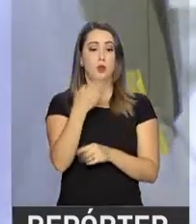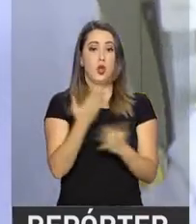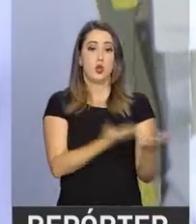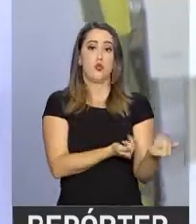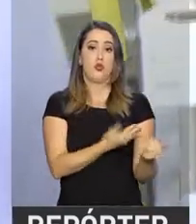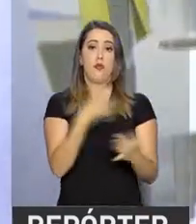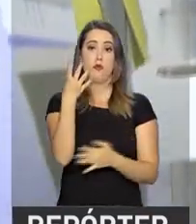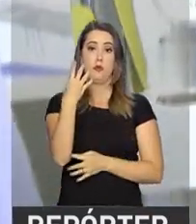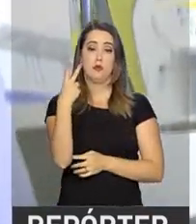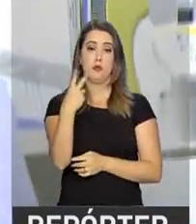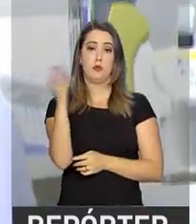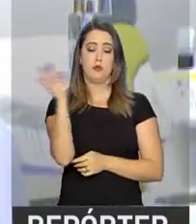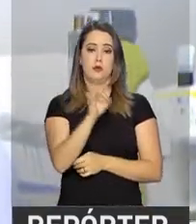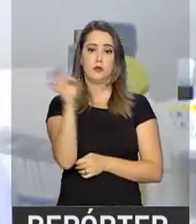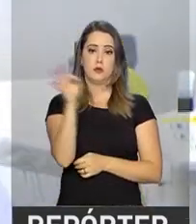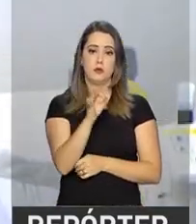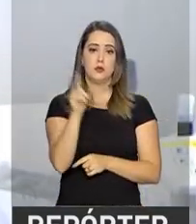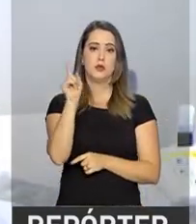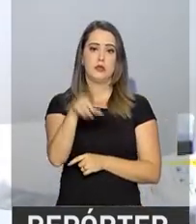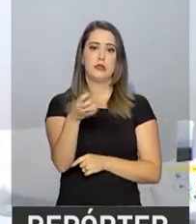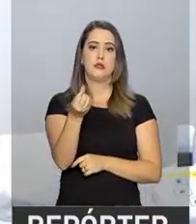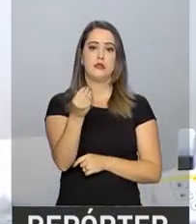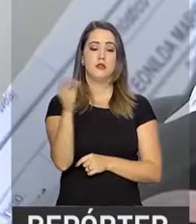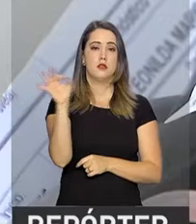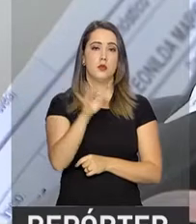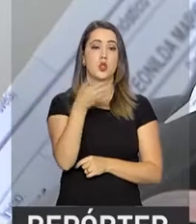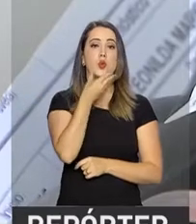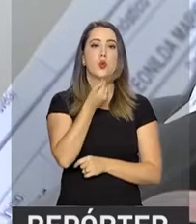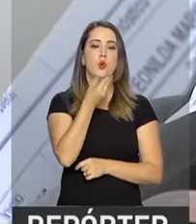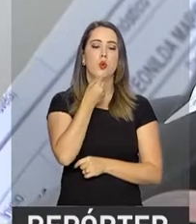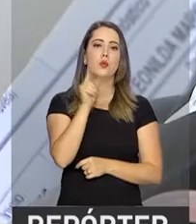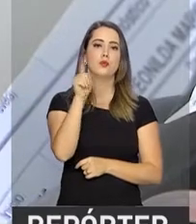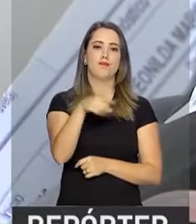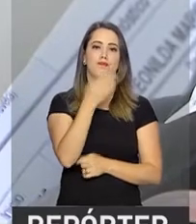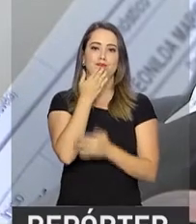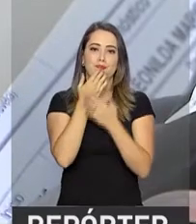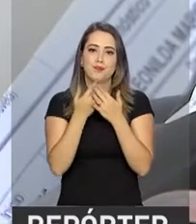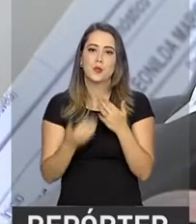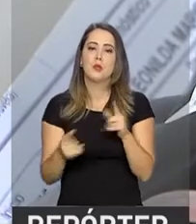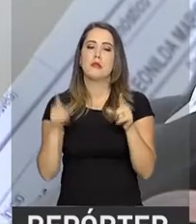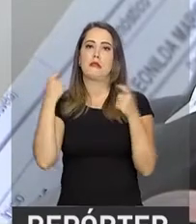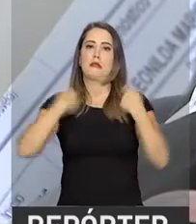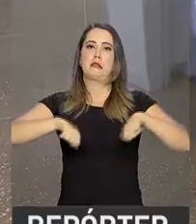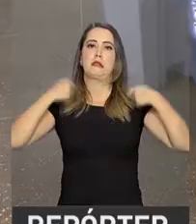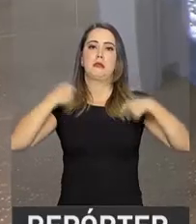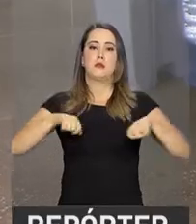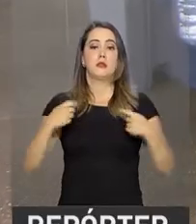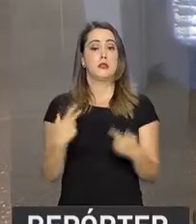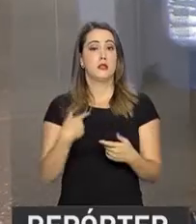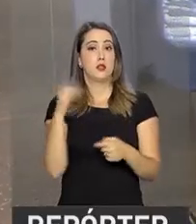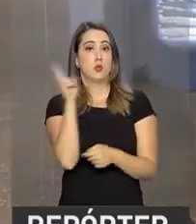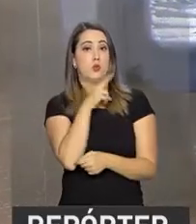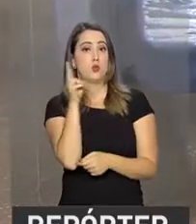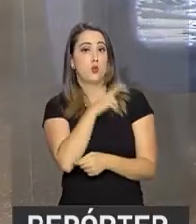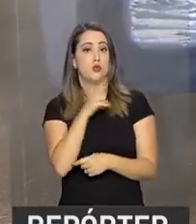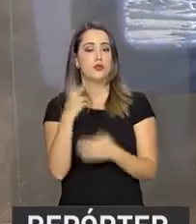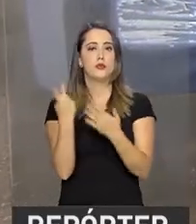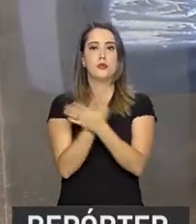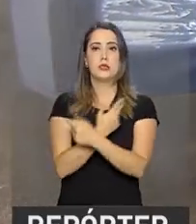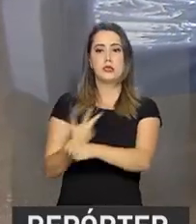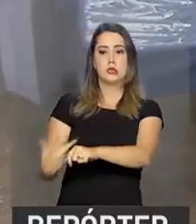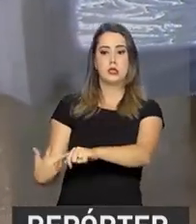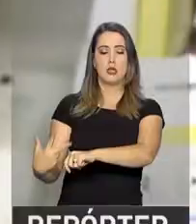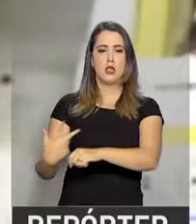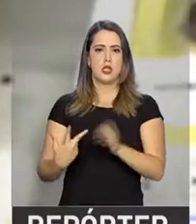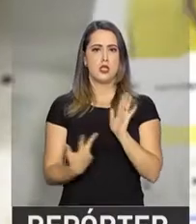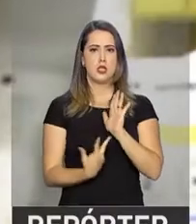dos doadores. 60% são homens. O sangue é essencial para os atendimentos de urgência, realização de cirurgias de grande